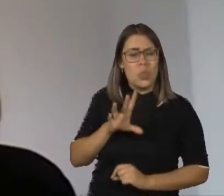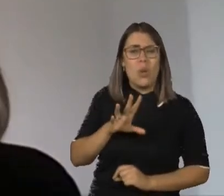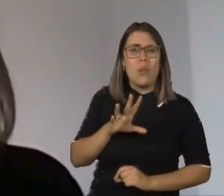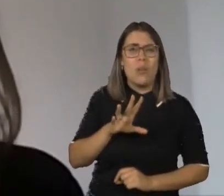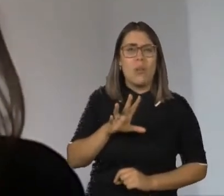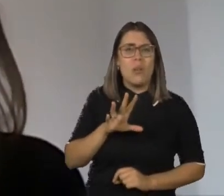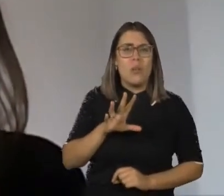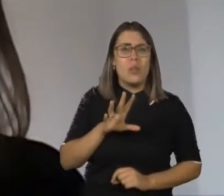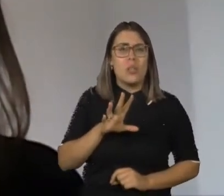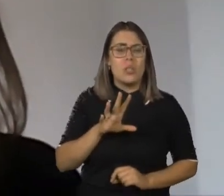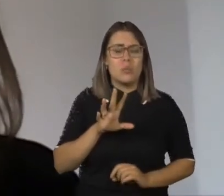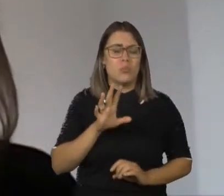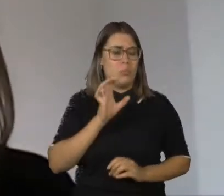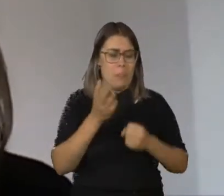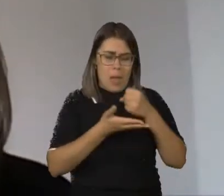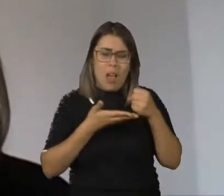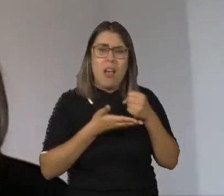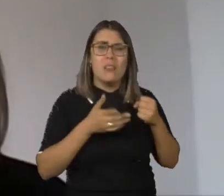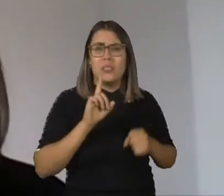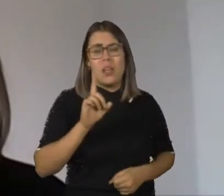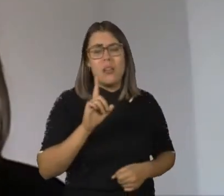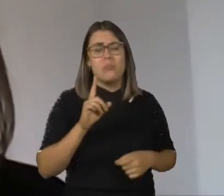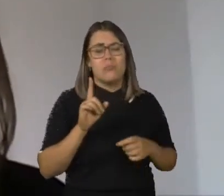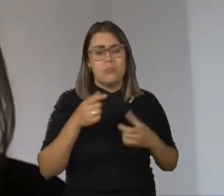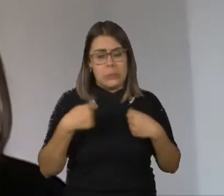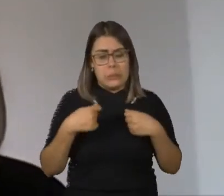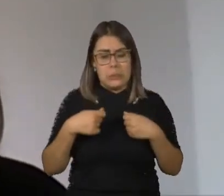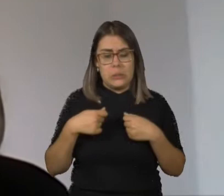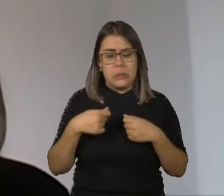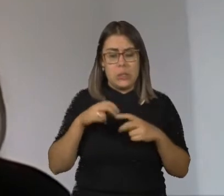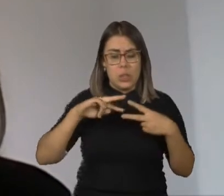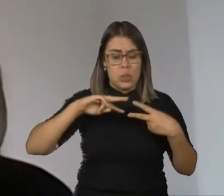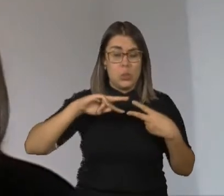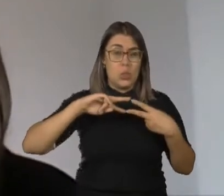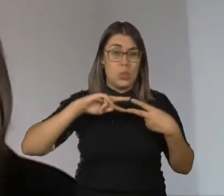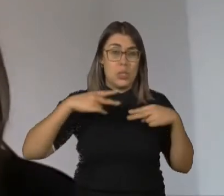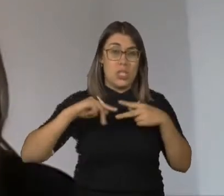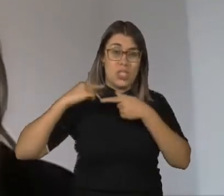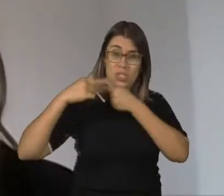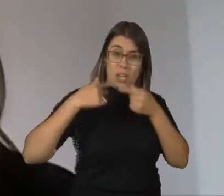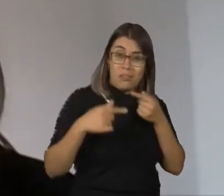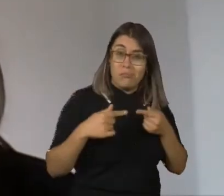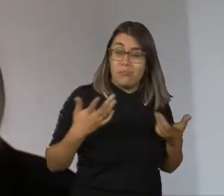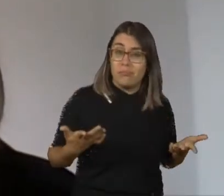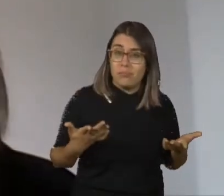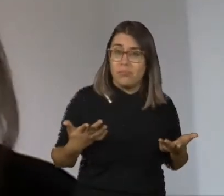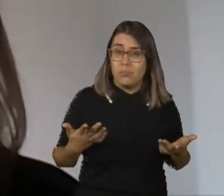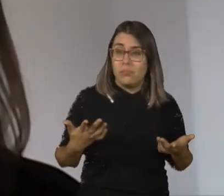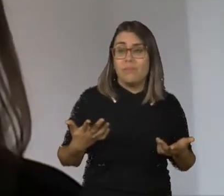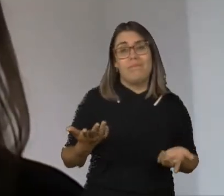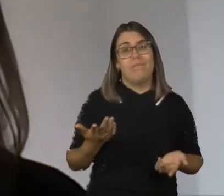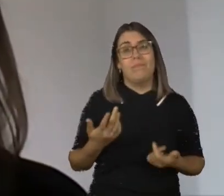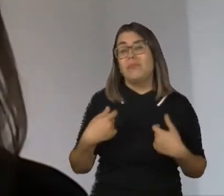do orgânico, algo que somente estaria na genética é algo que já não se